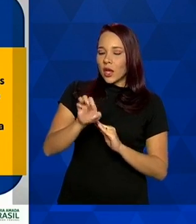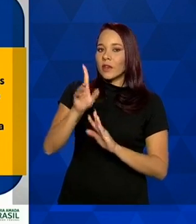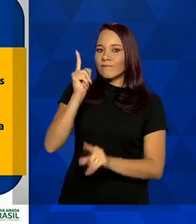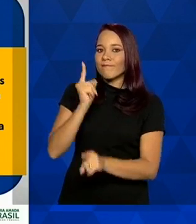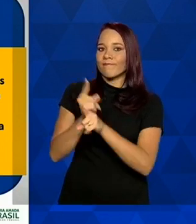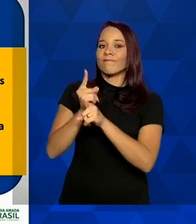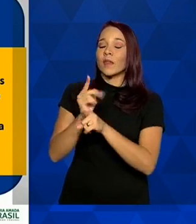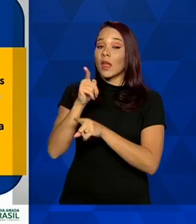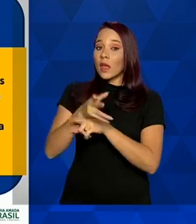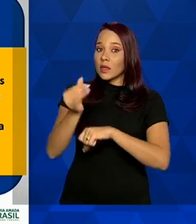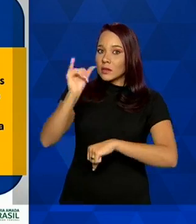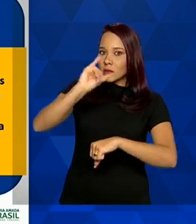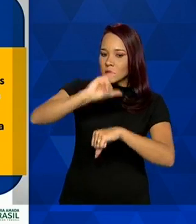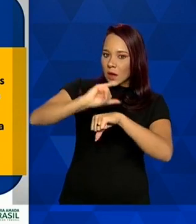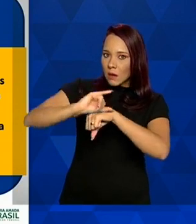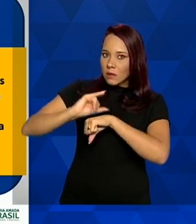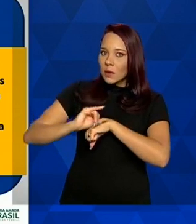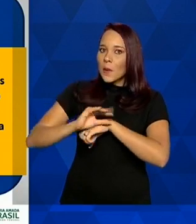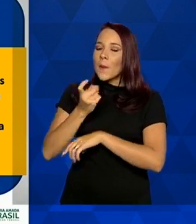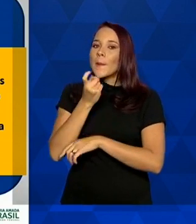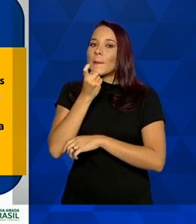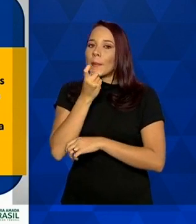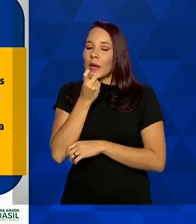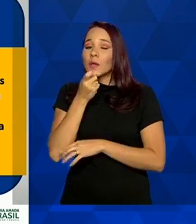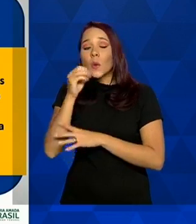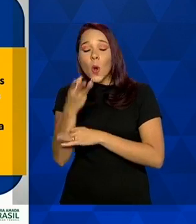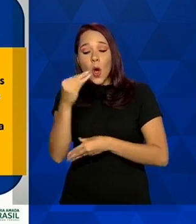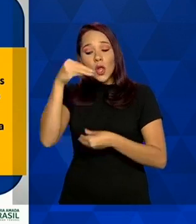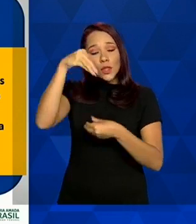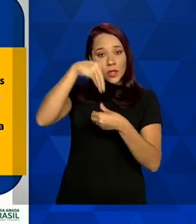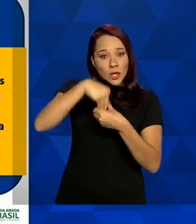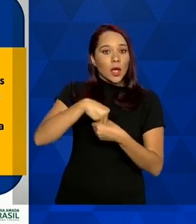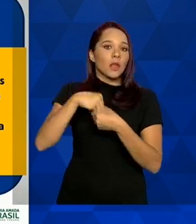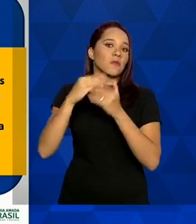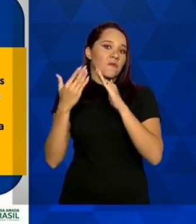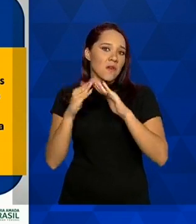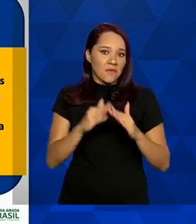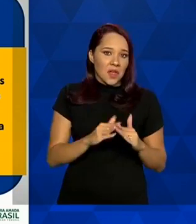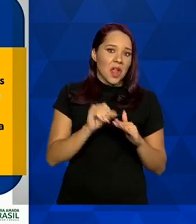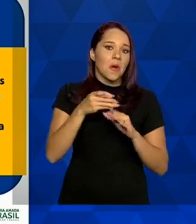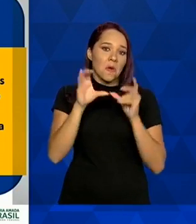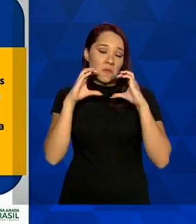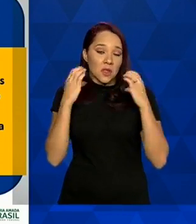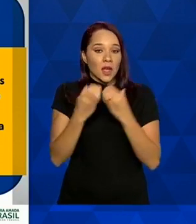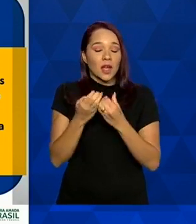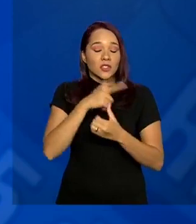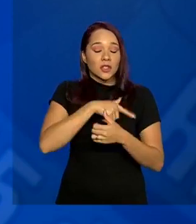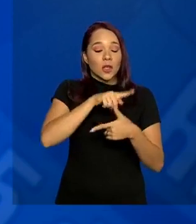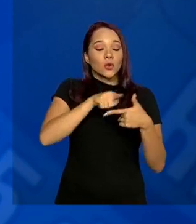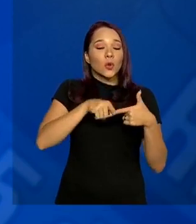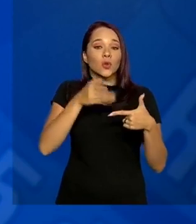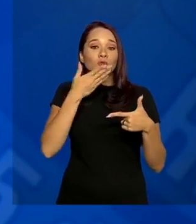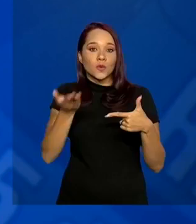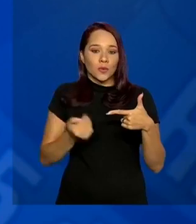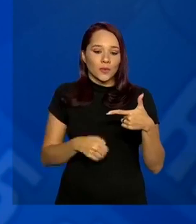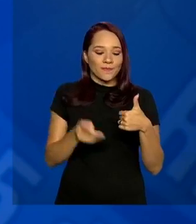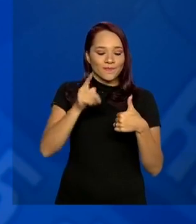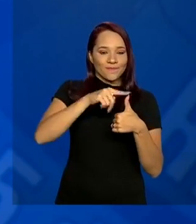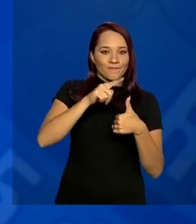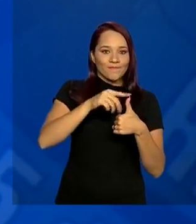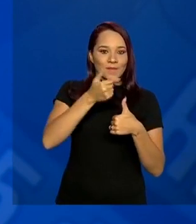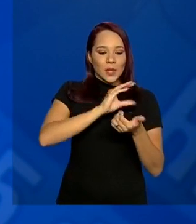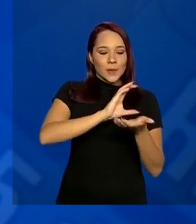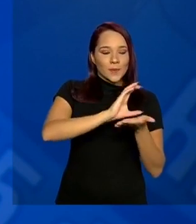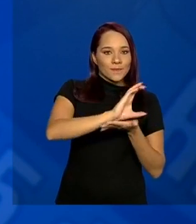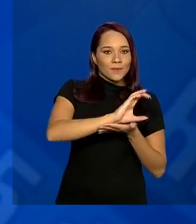Esses centros vão estar localizados próximos ou dentro dessas localidades e possuem dois tipos. O tipo 1, com um